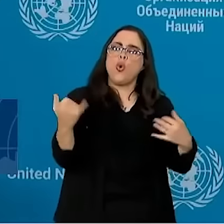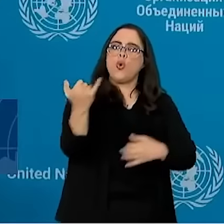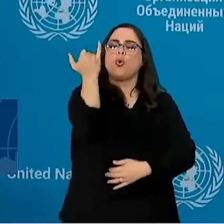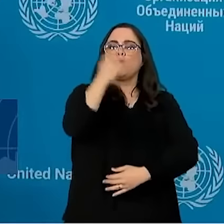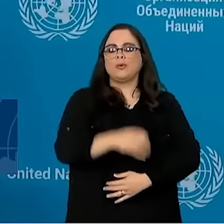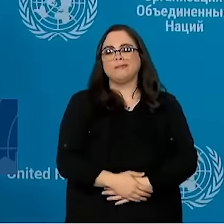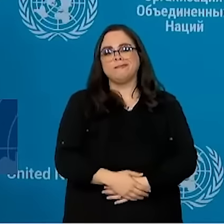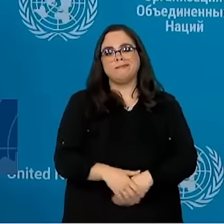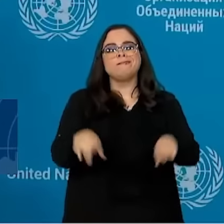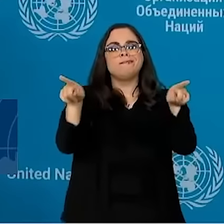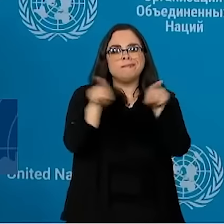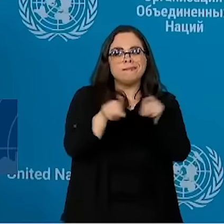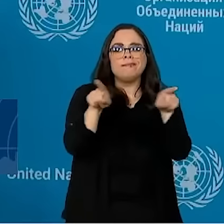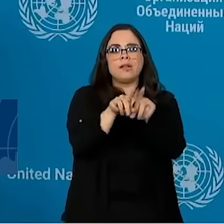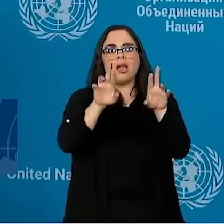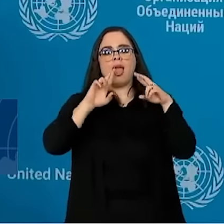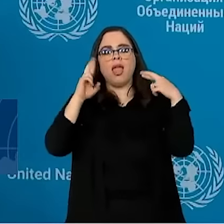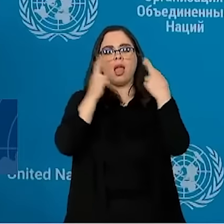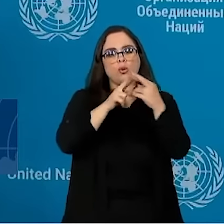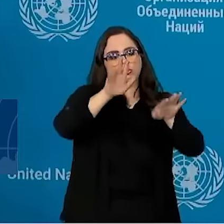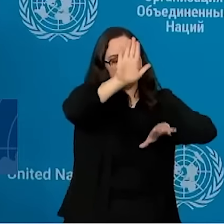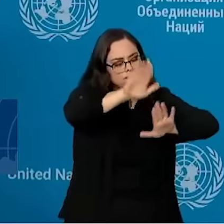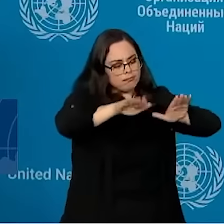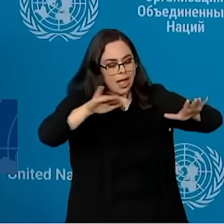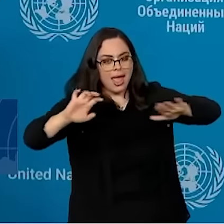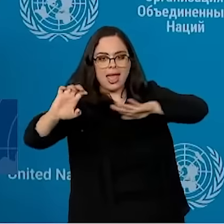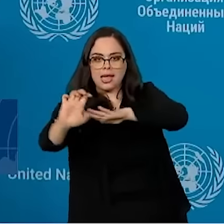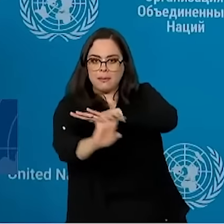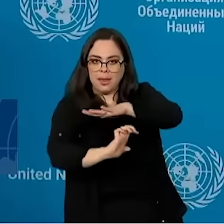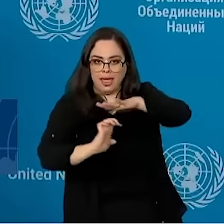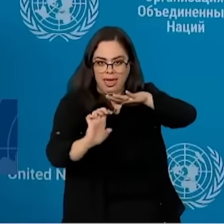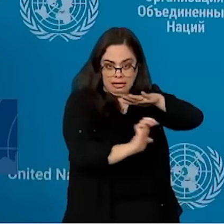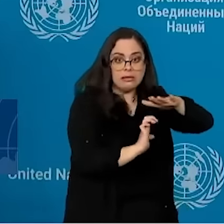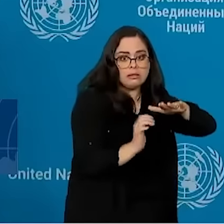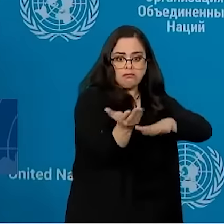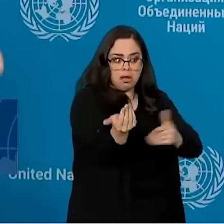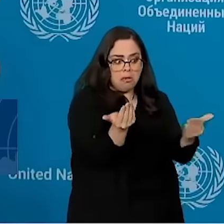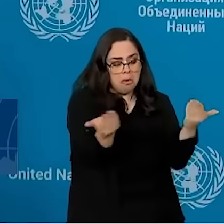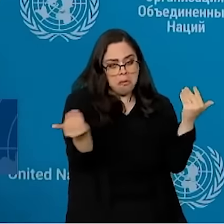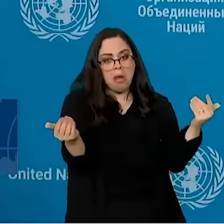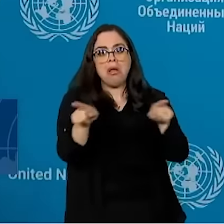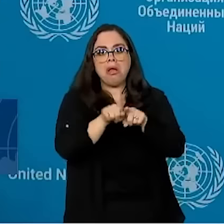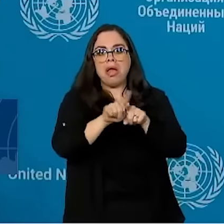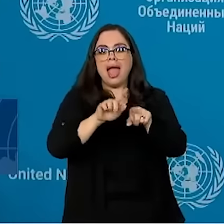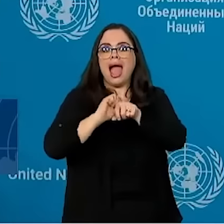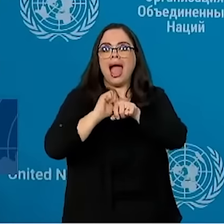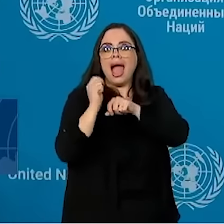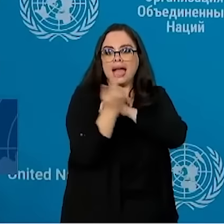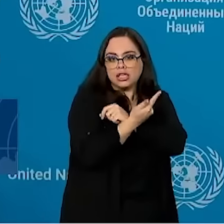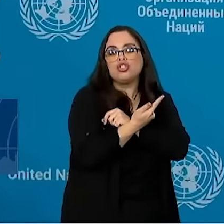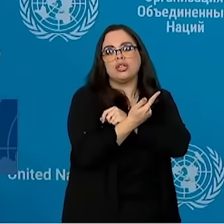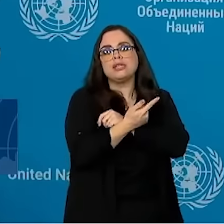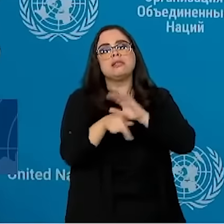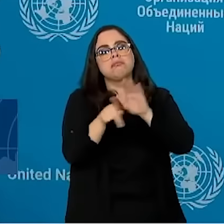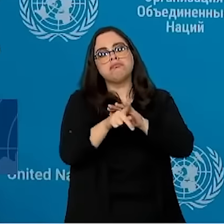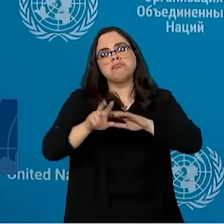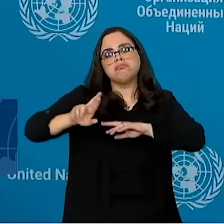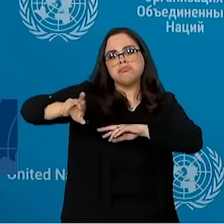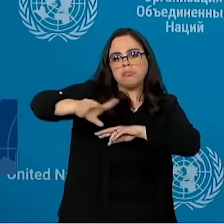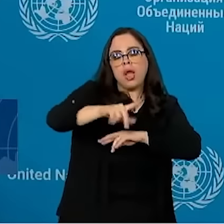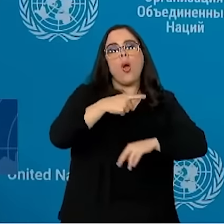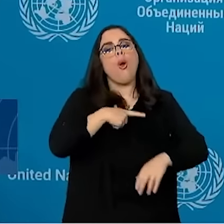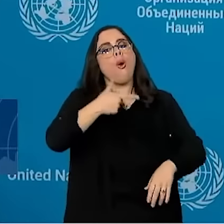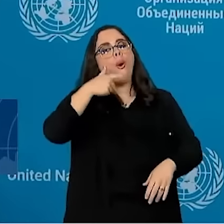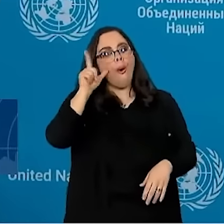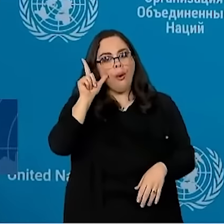também eu fiz algumas reuniões empresariais. Eu fiz reunião, sabe, com a da agência de hate. Eu fiz reunião, jantei